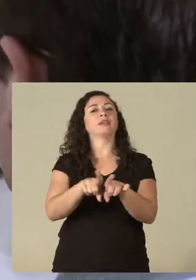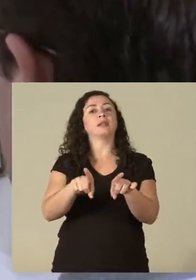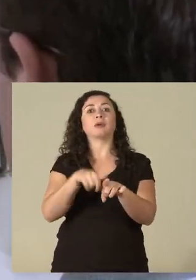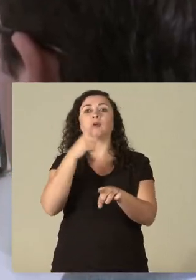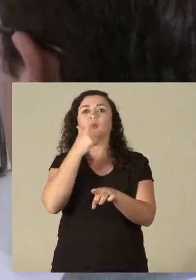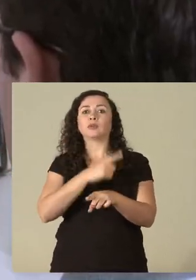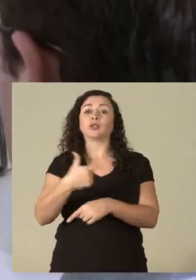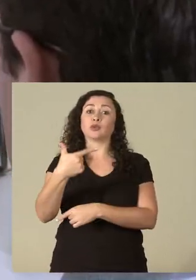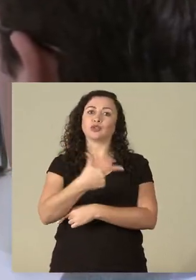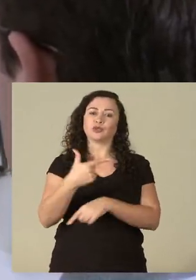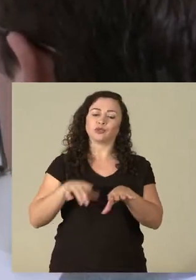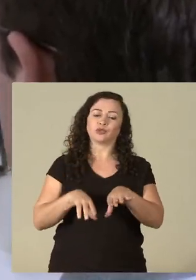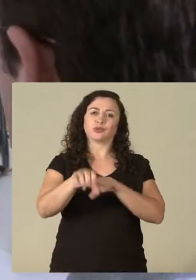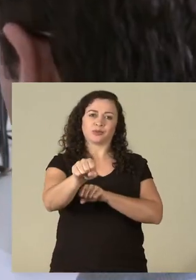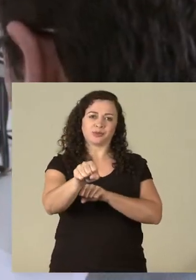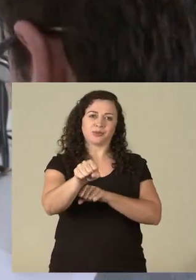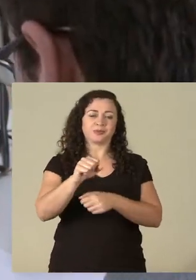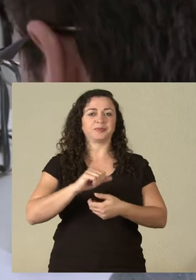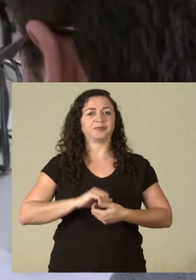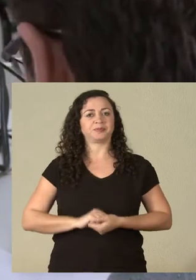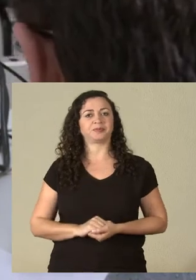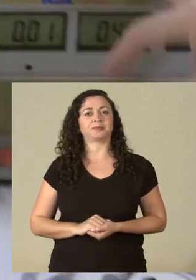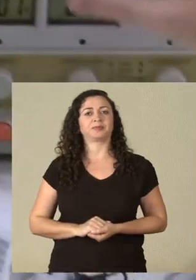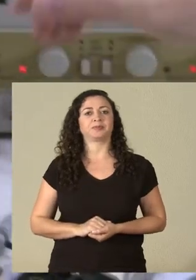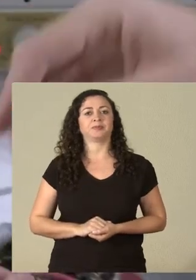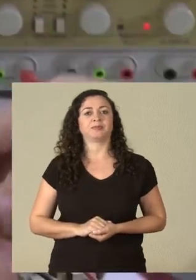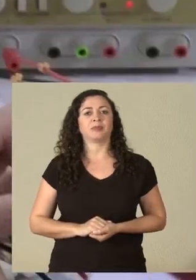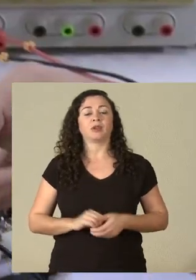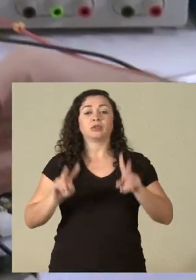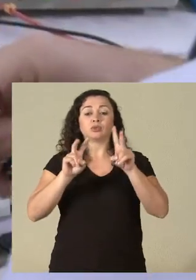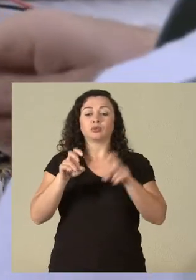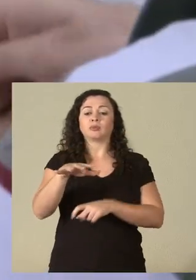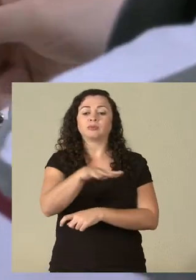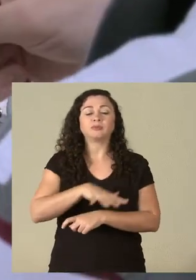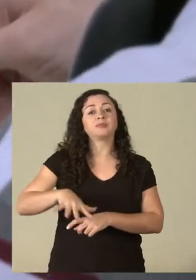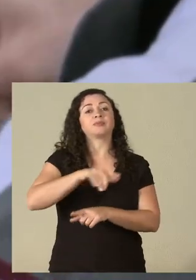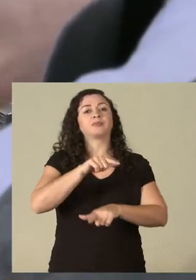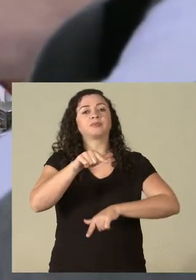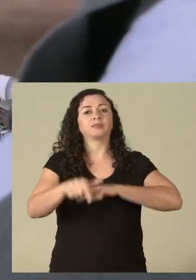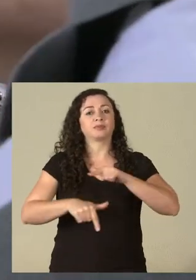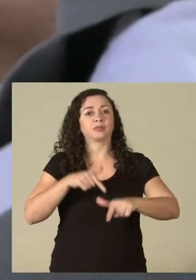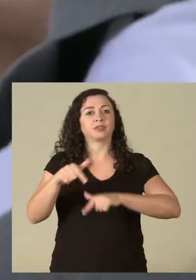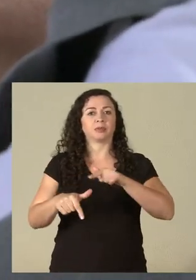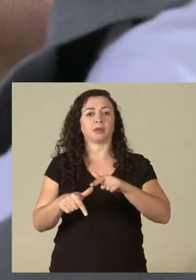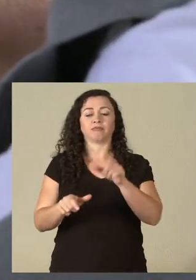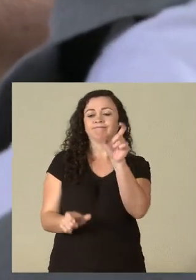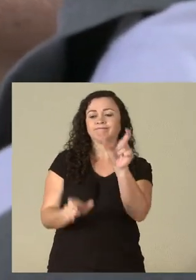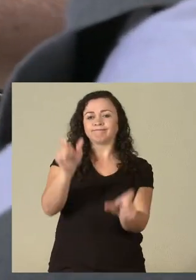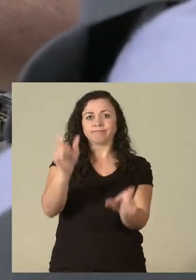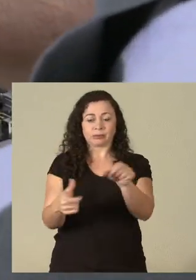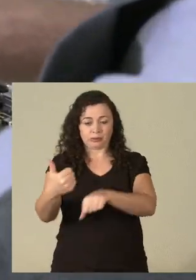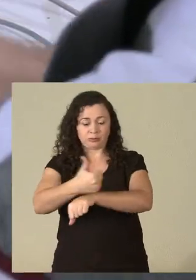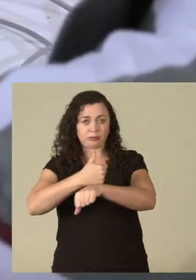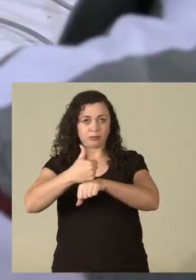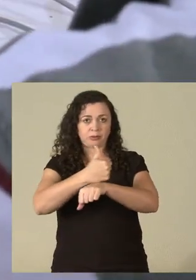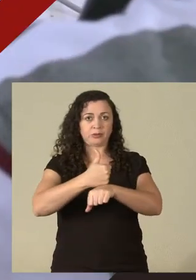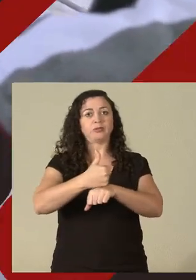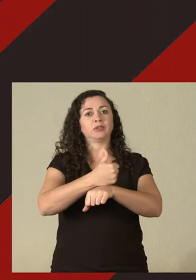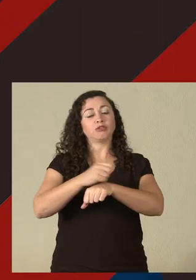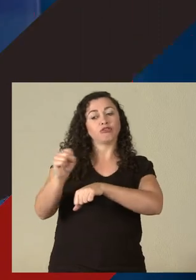diploma o que é possível em alguns dos cursos. Em termos de campo de trabalho, esses profissionais